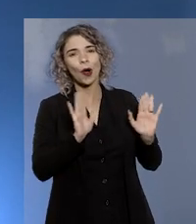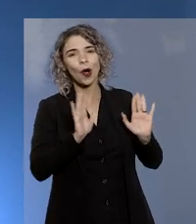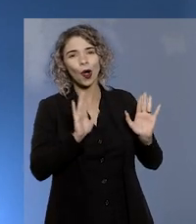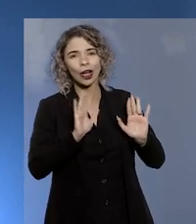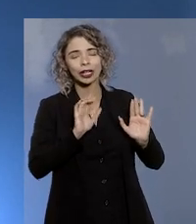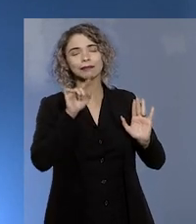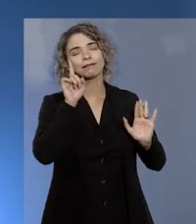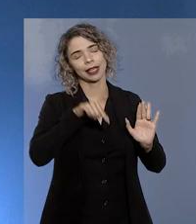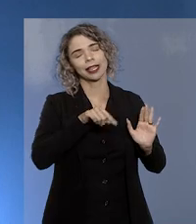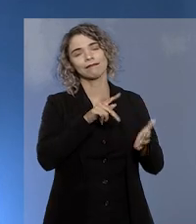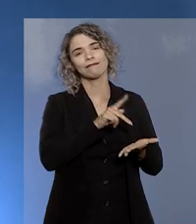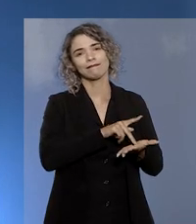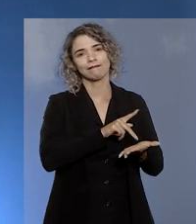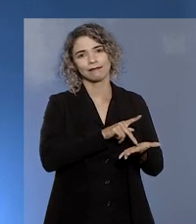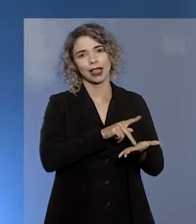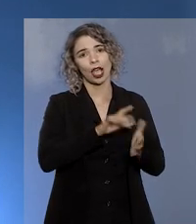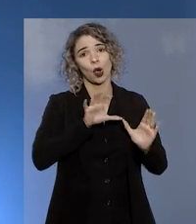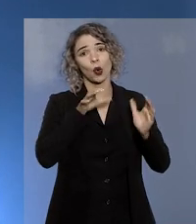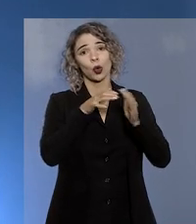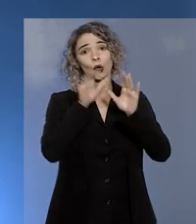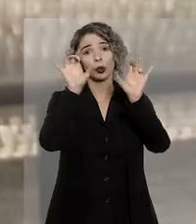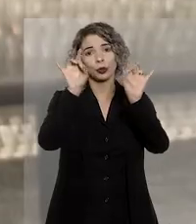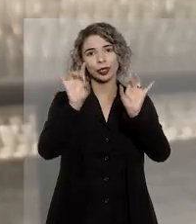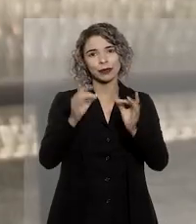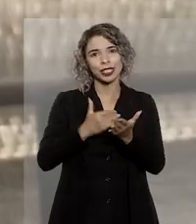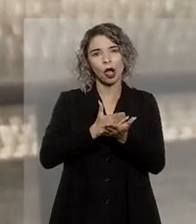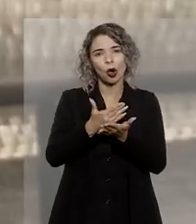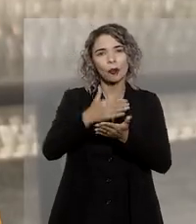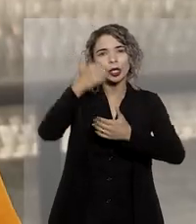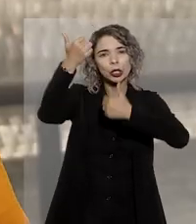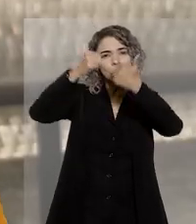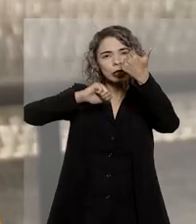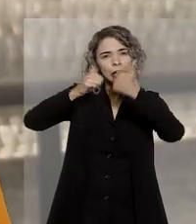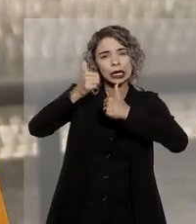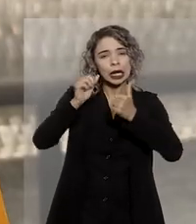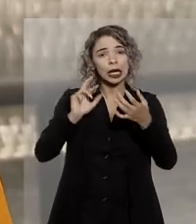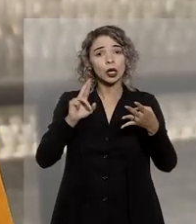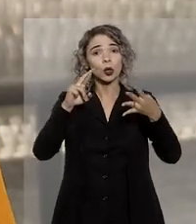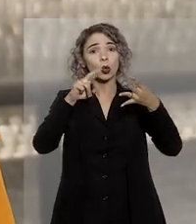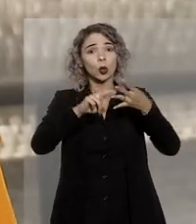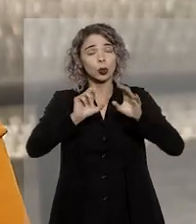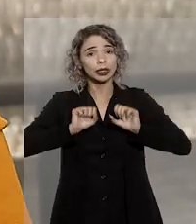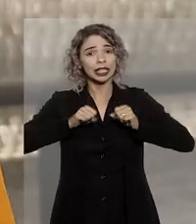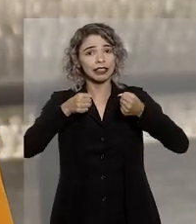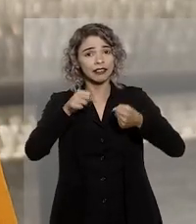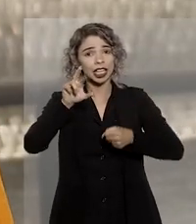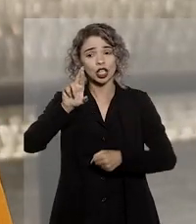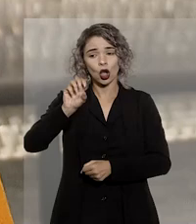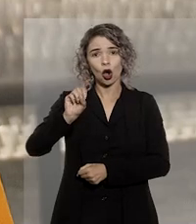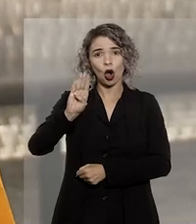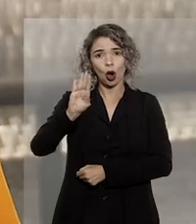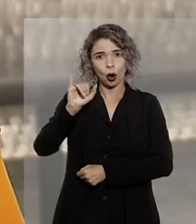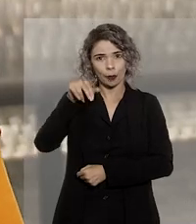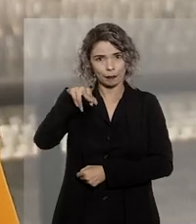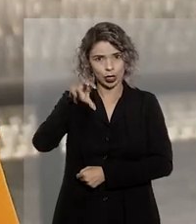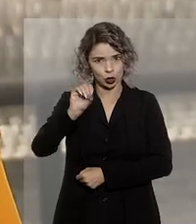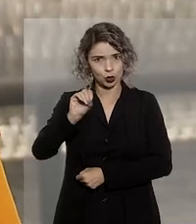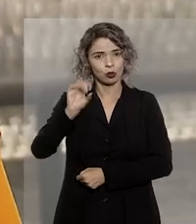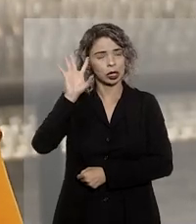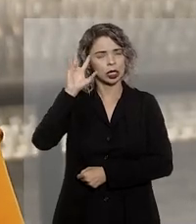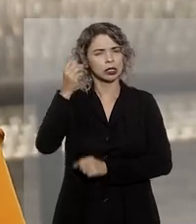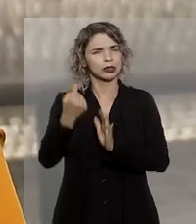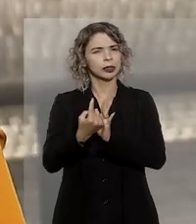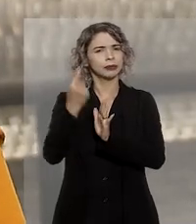Oi, Kátia! É isso. A Corte Especial começou a analisar o recurso da defesa de Robinho, que